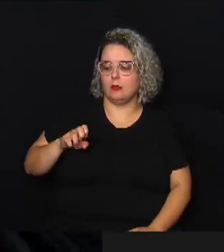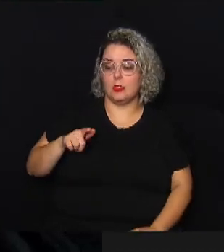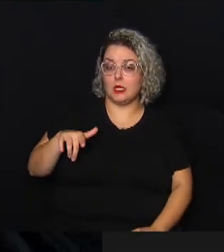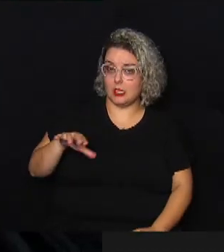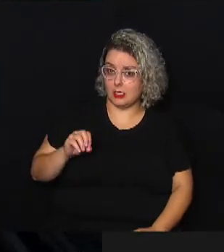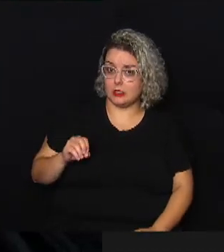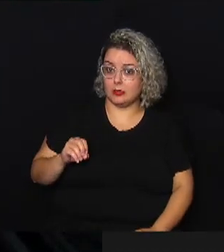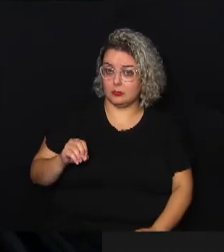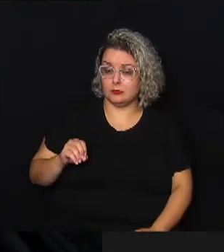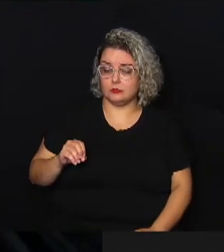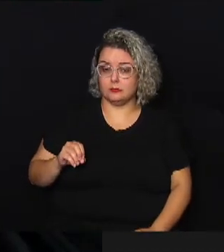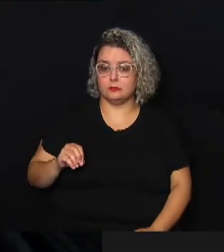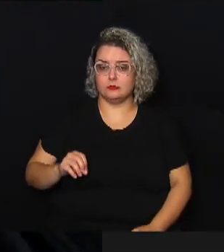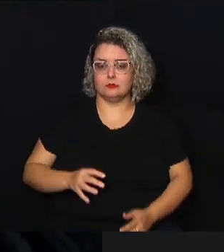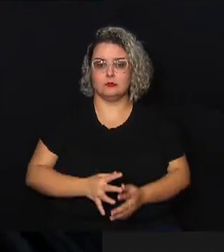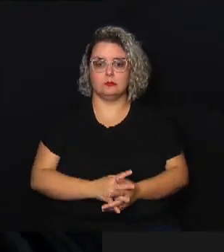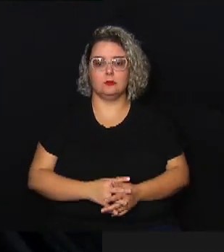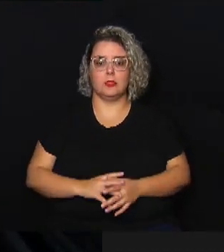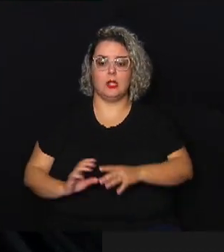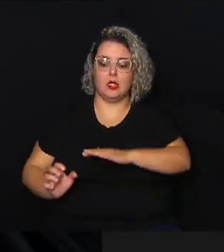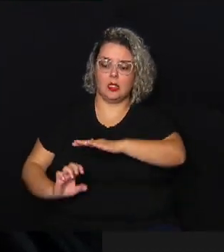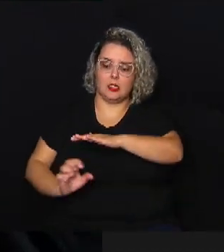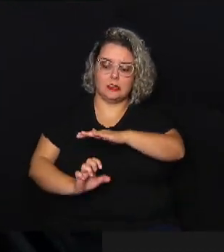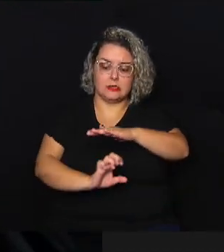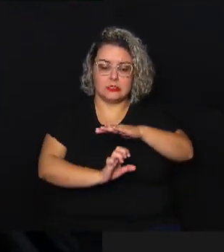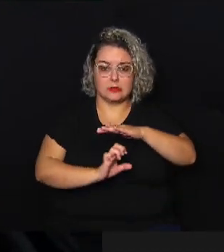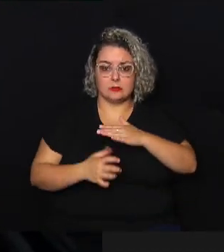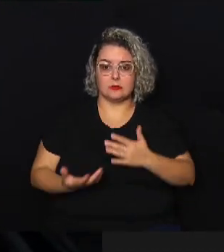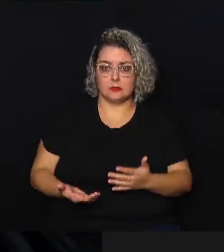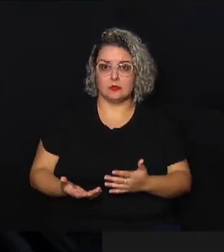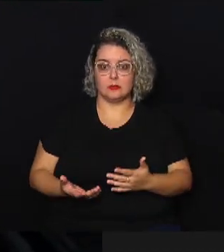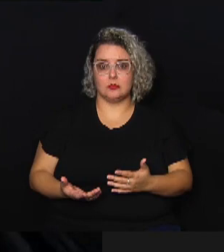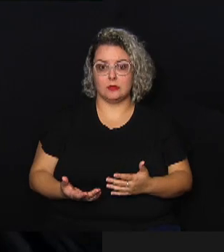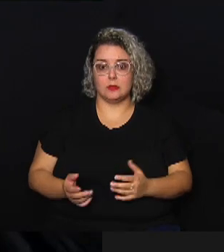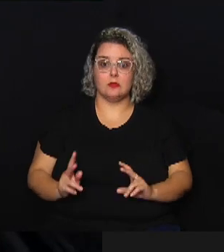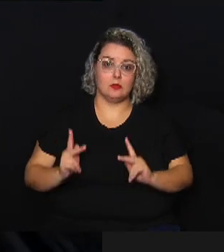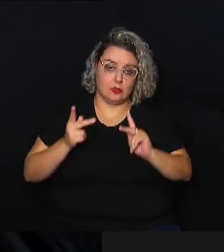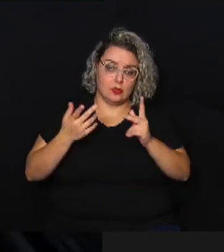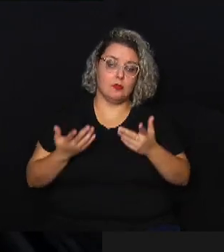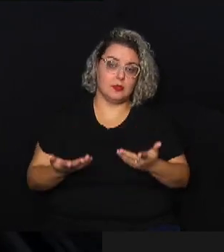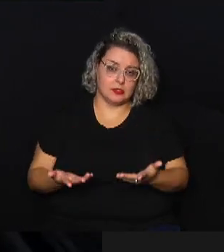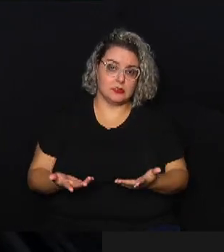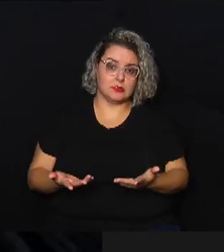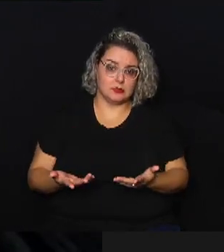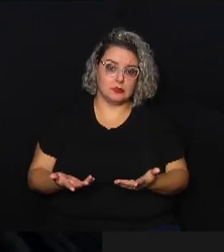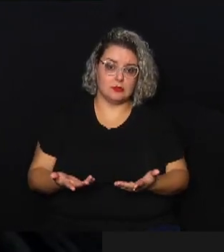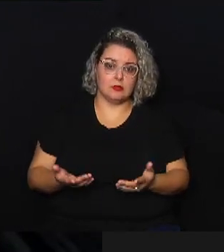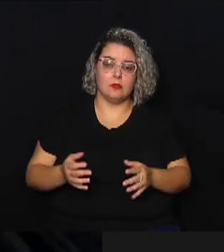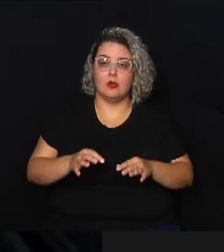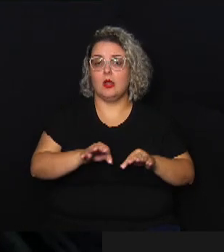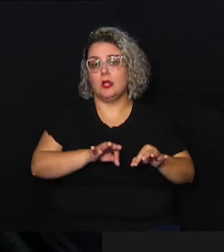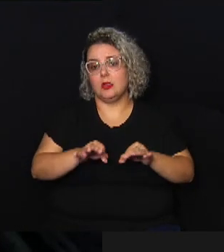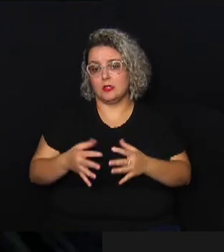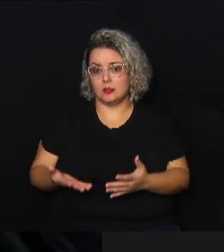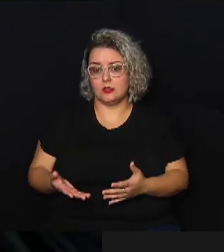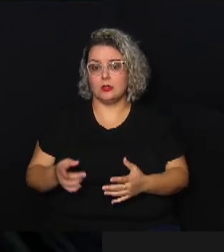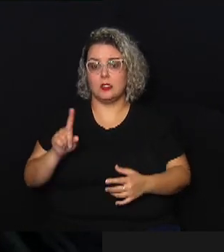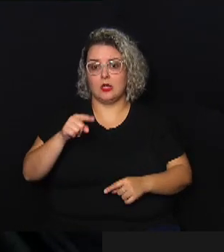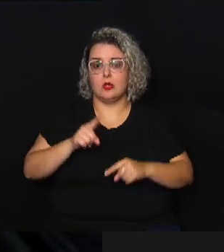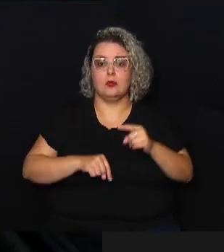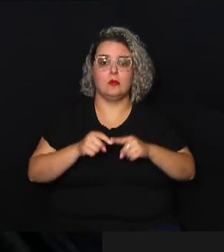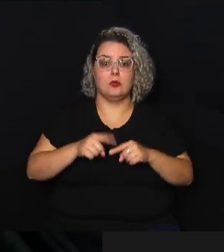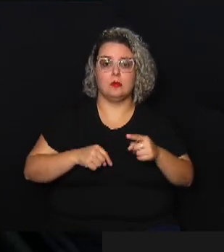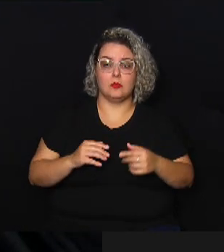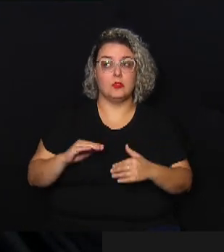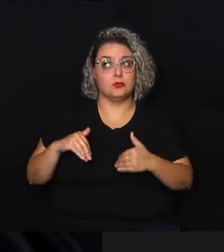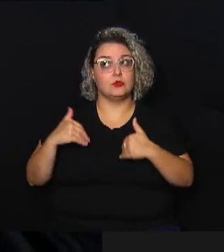e as empresas a empresa que for a vencedora vai providenciar é um equipamento importado